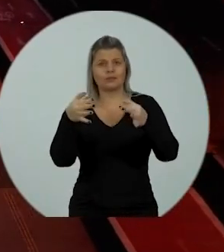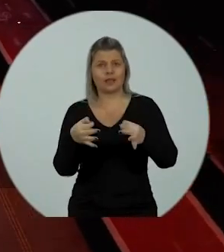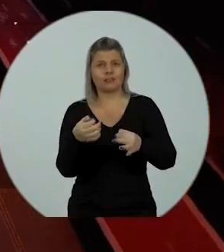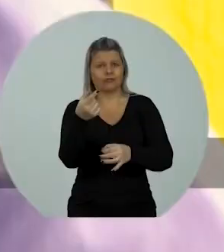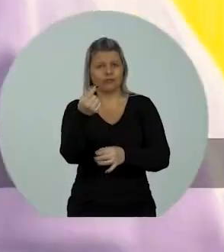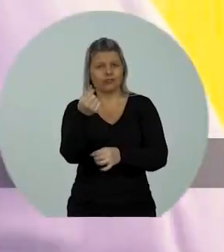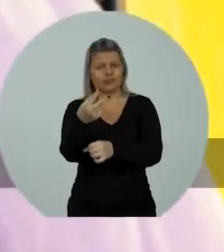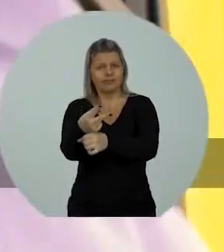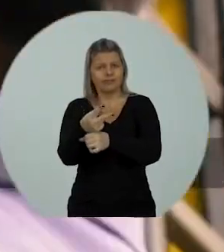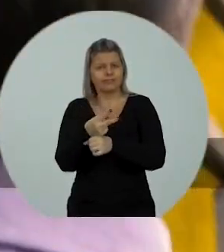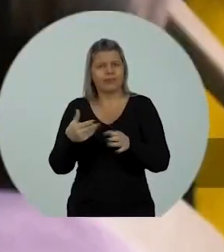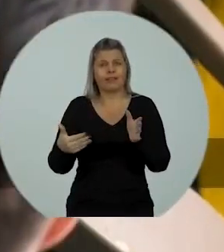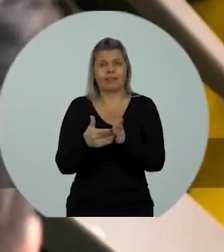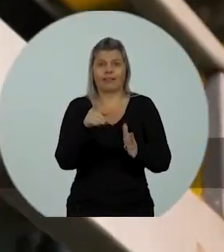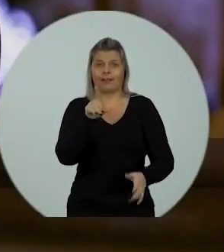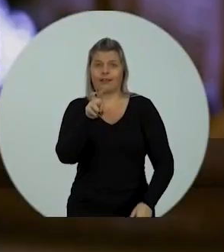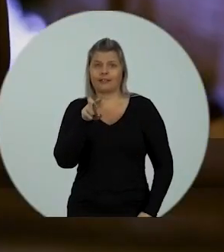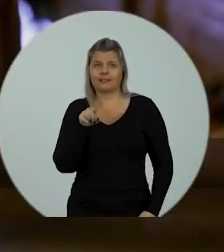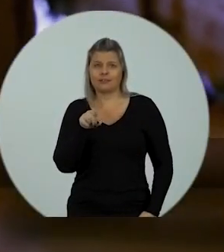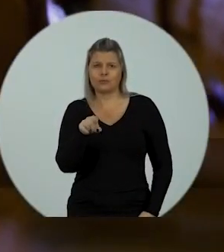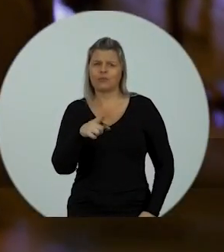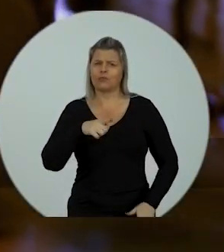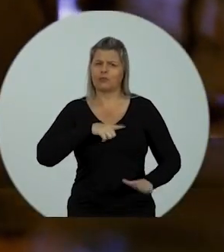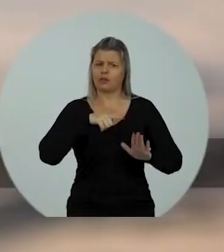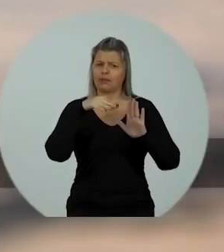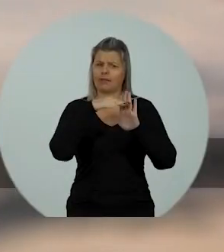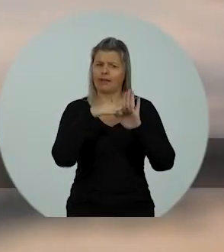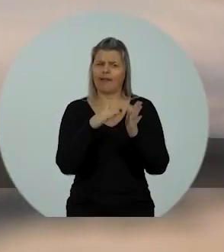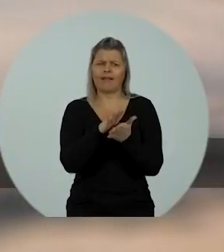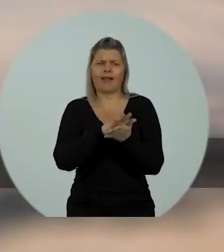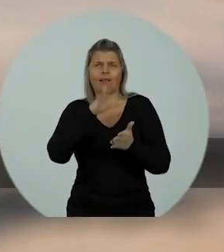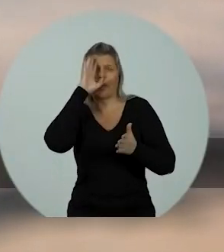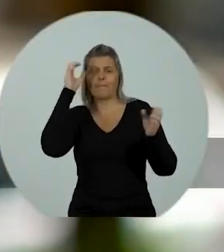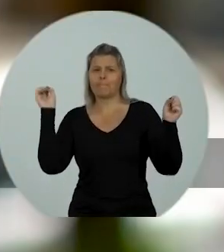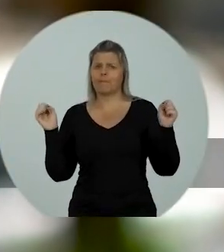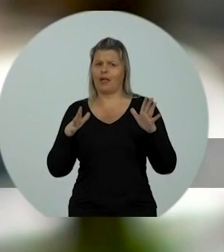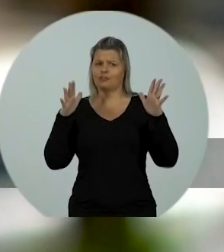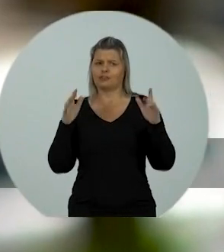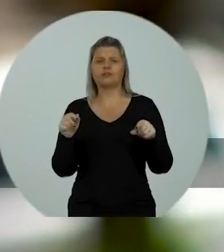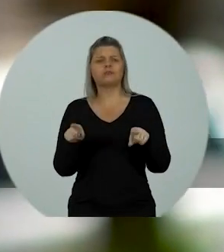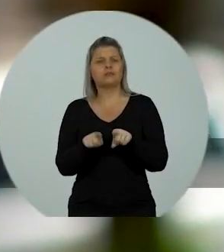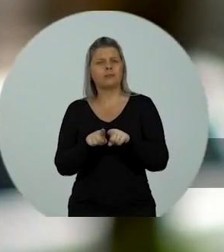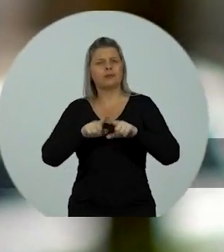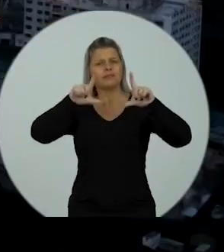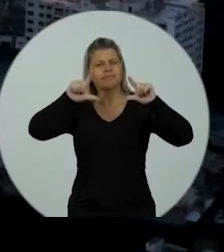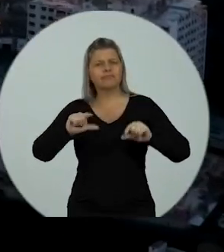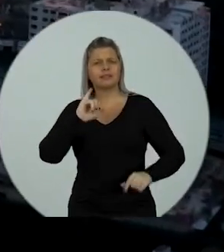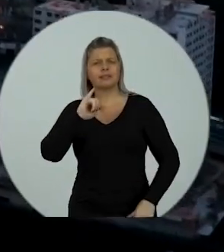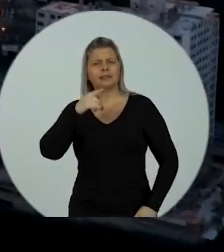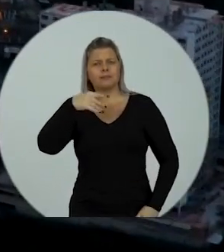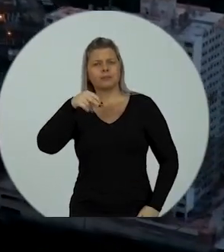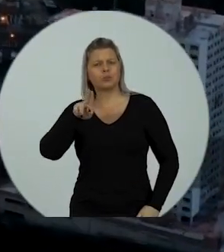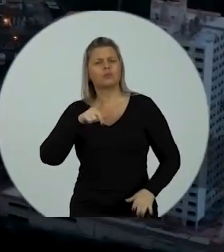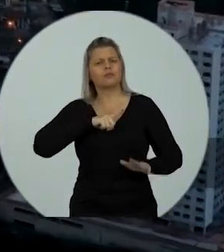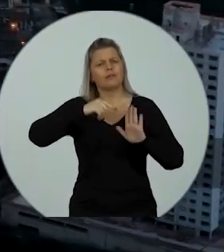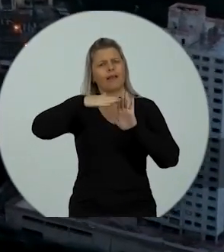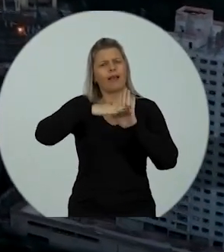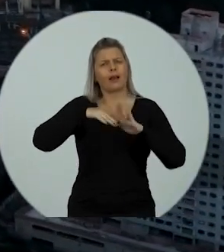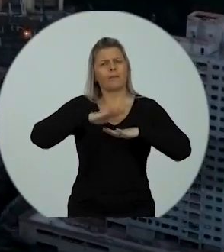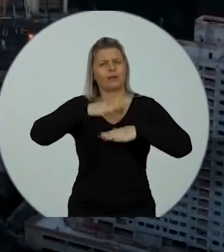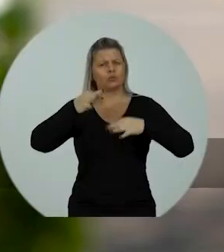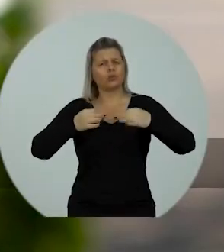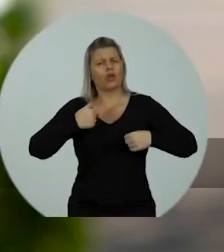rumo certo. Microcrédito de até 15 mil reais. Com critérios sem soluções mágicas. Redução do IPTU com